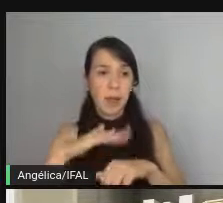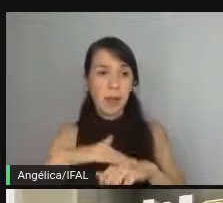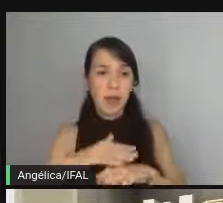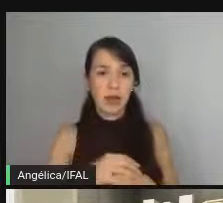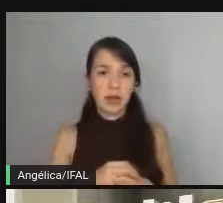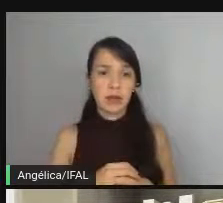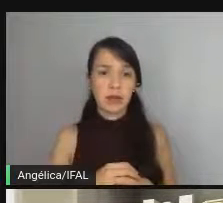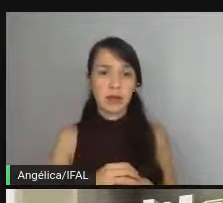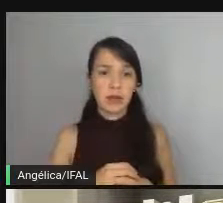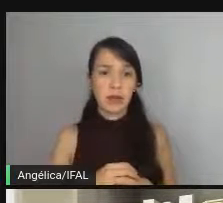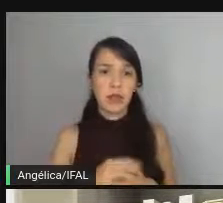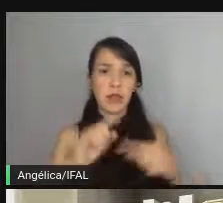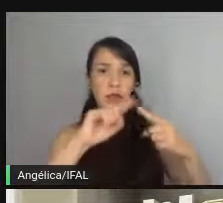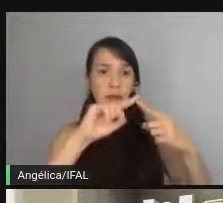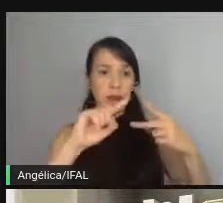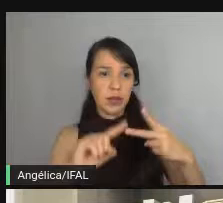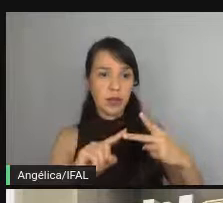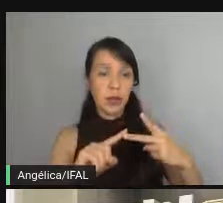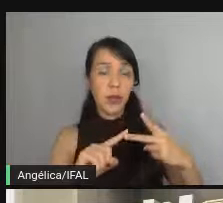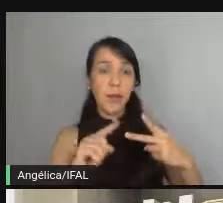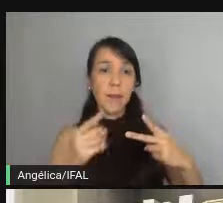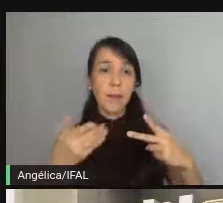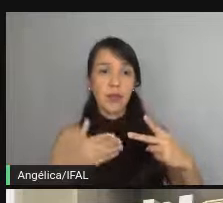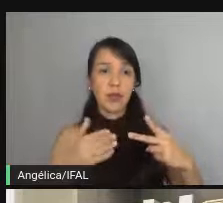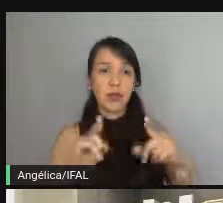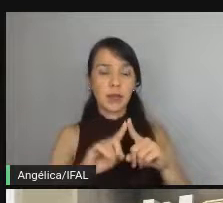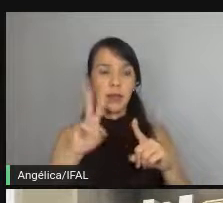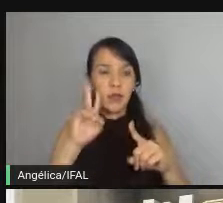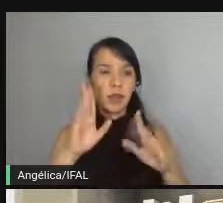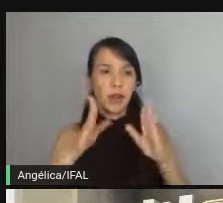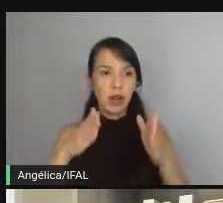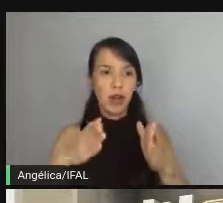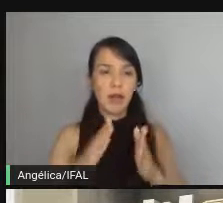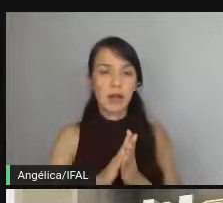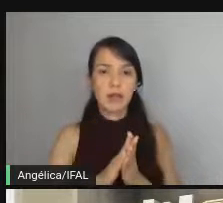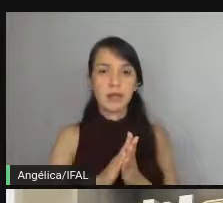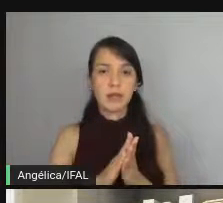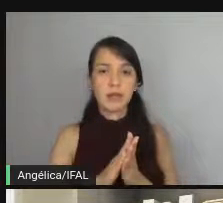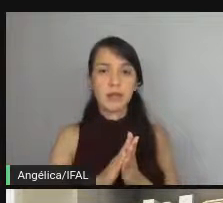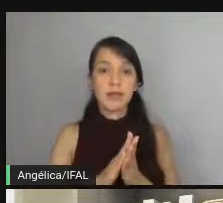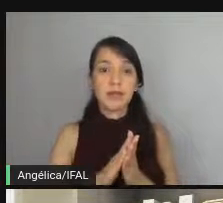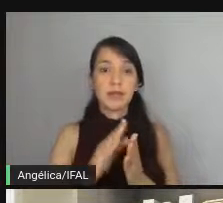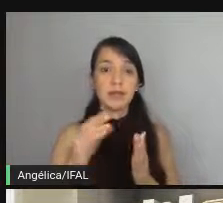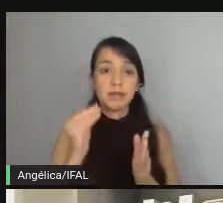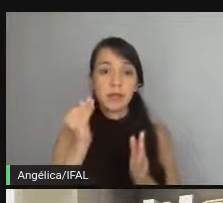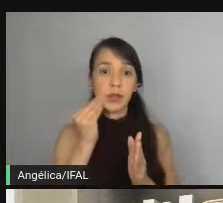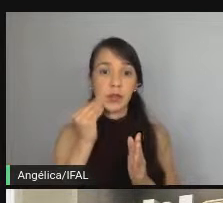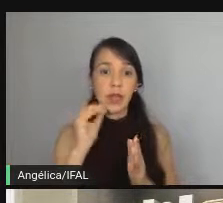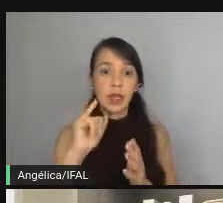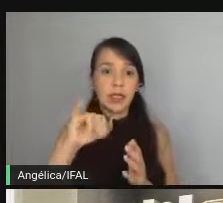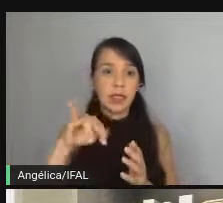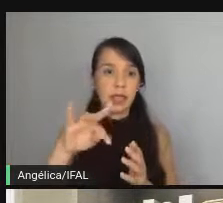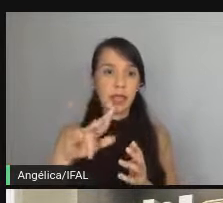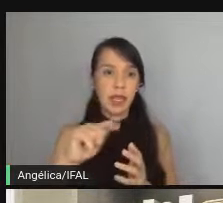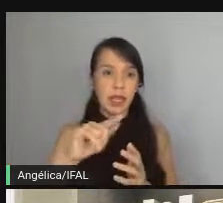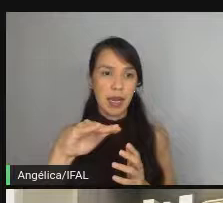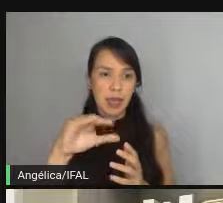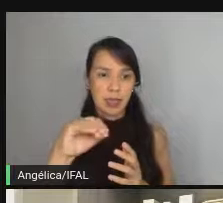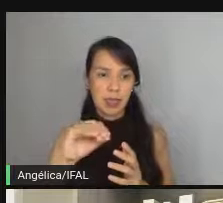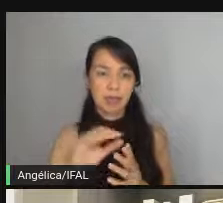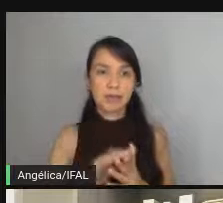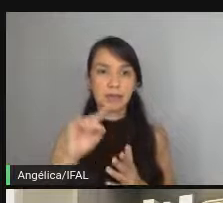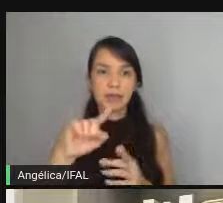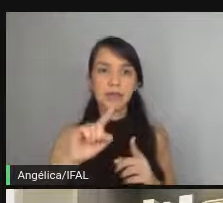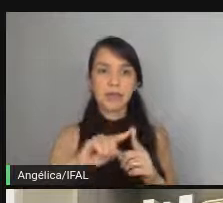unitário e integração, mas hoje, inclusive, a gente vai focar em testes de integração. Então, aqui, seria a